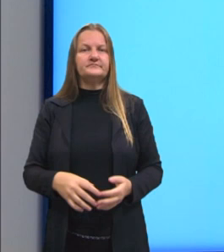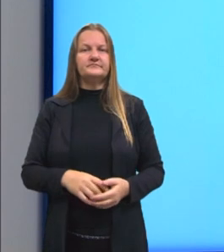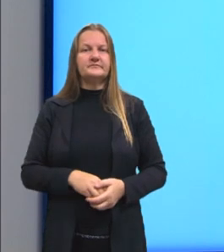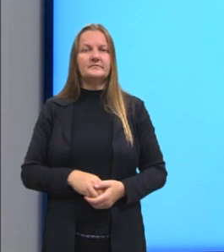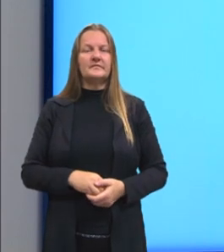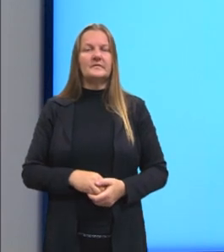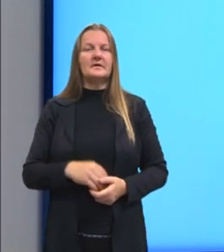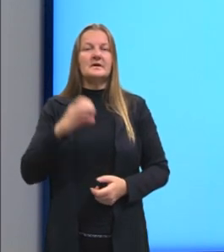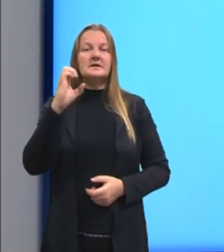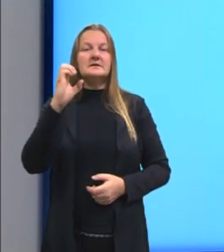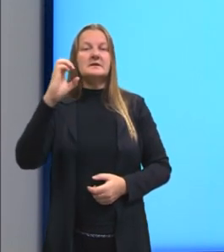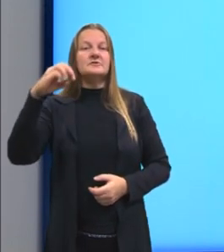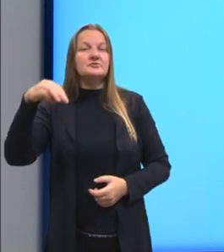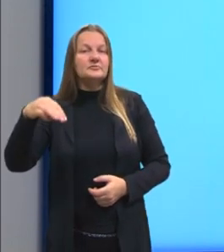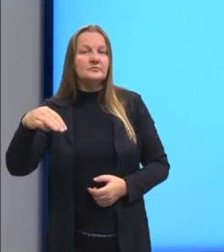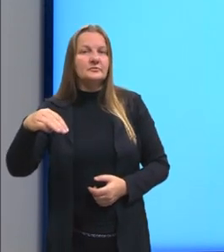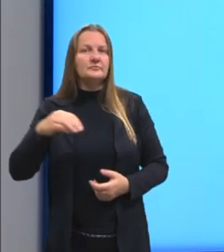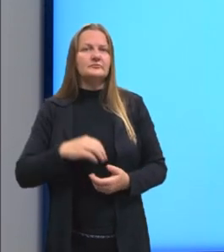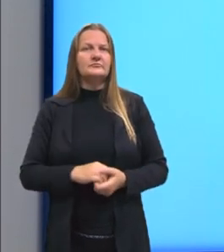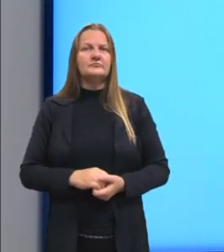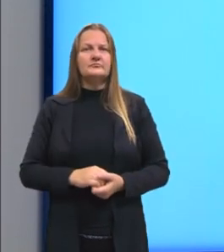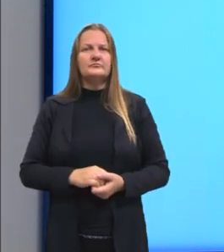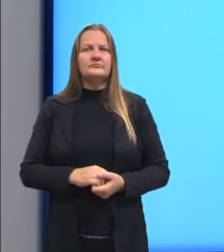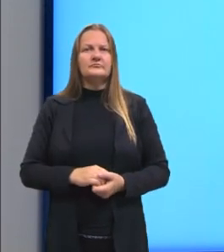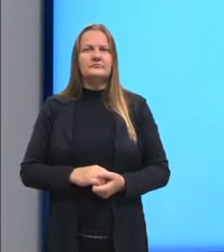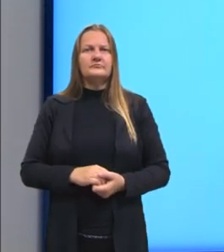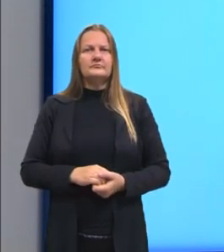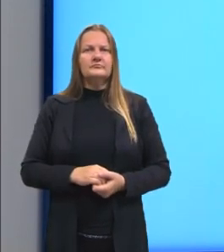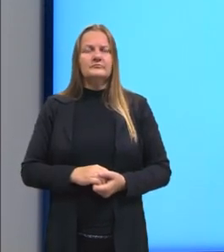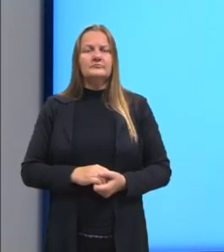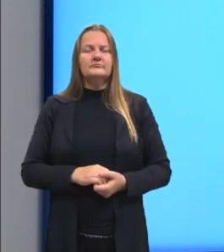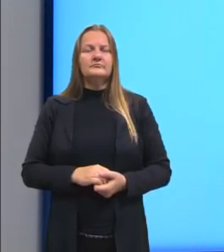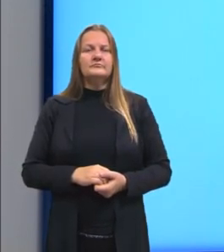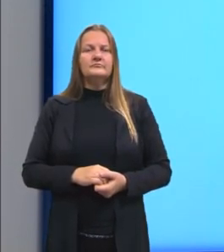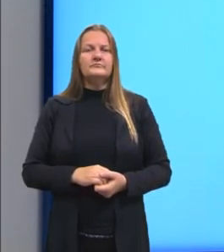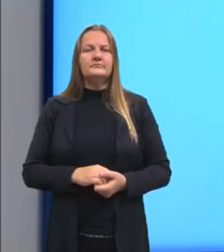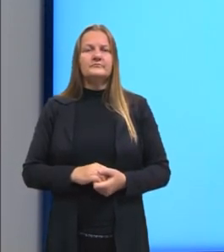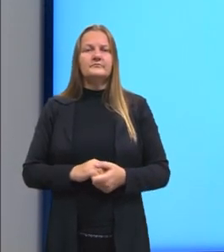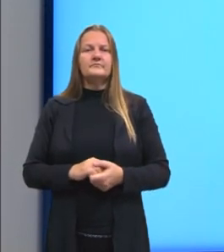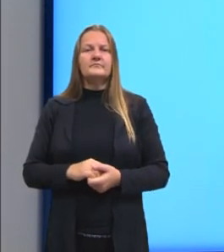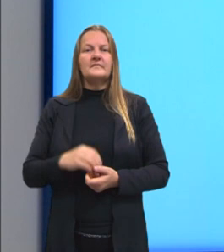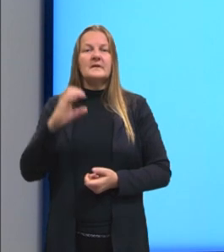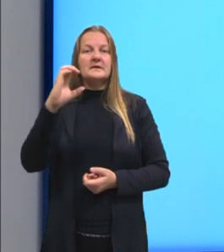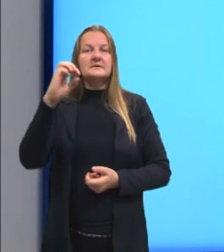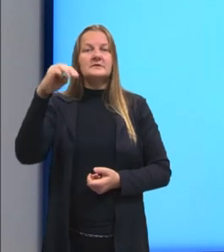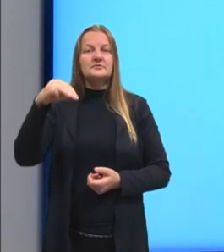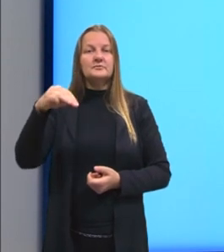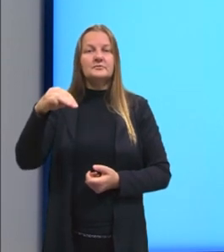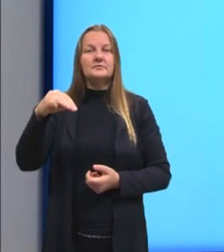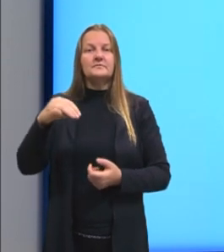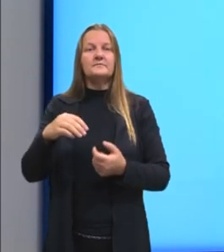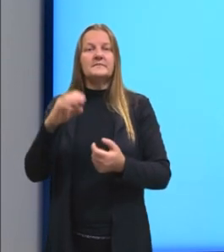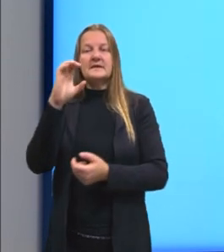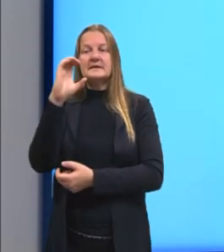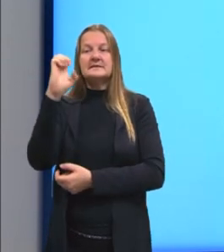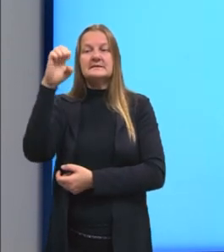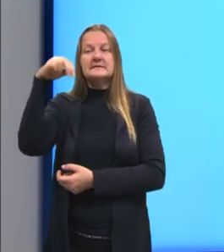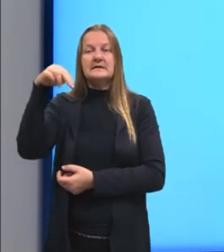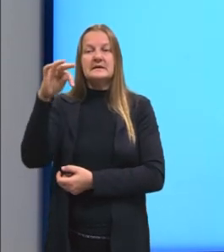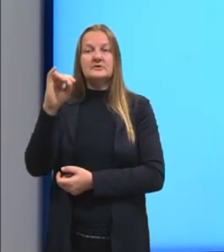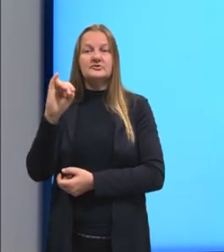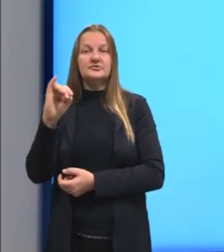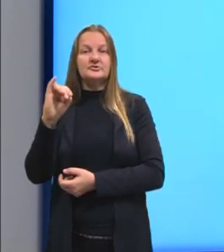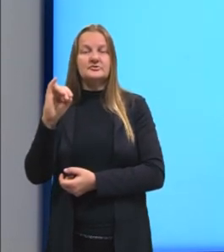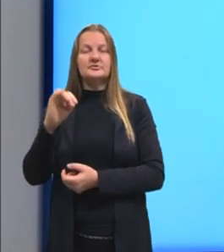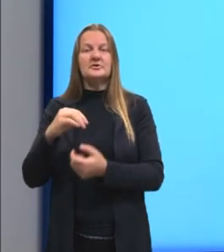o centímetro. O centímetro, ele está aqui, olha. É um prefixo, o centi, representado